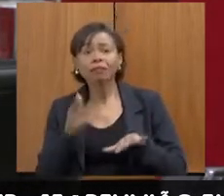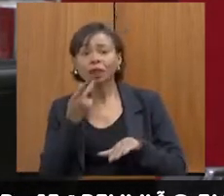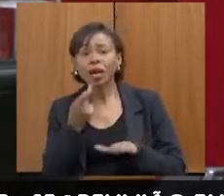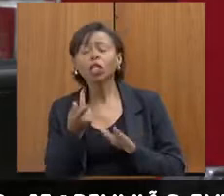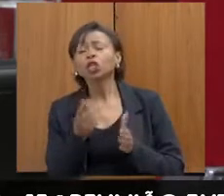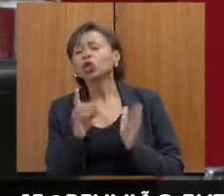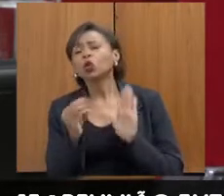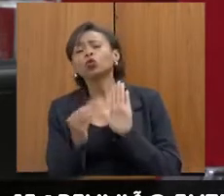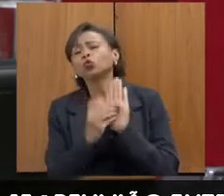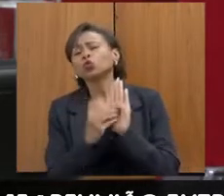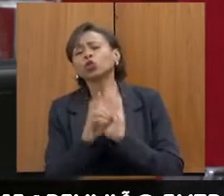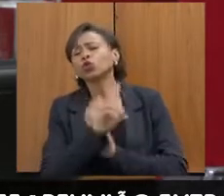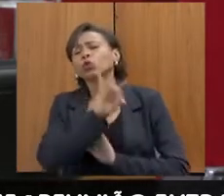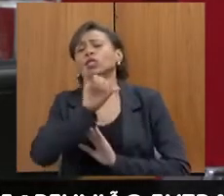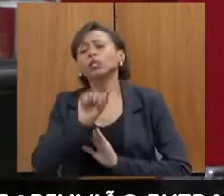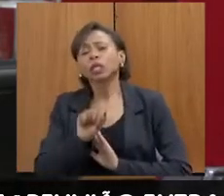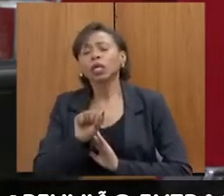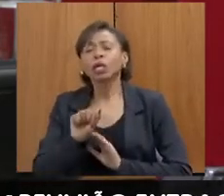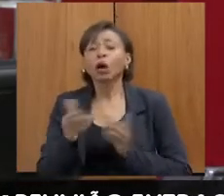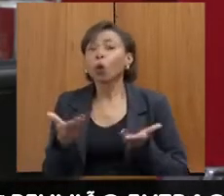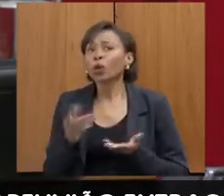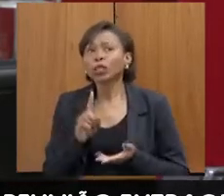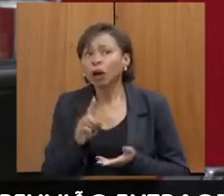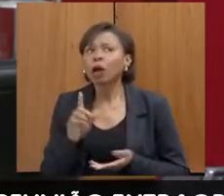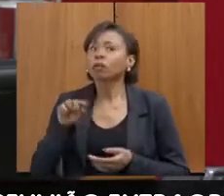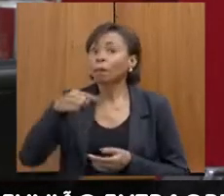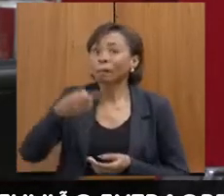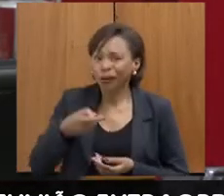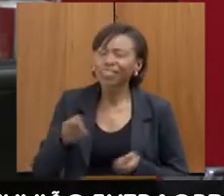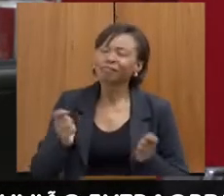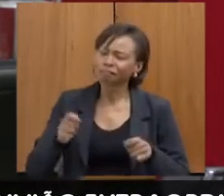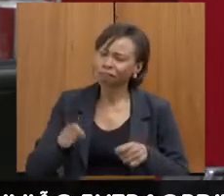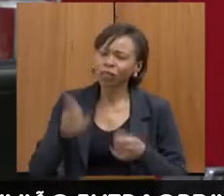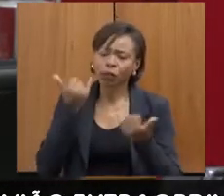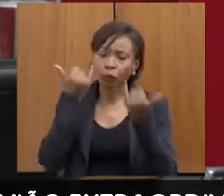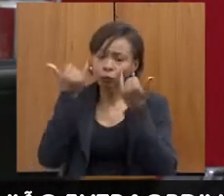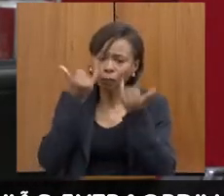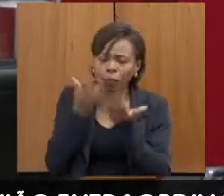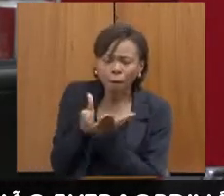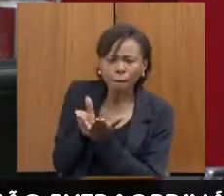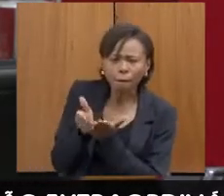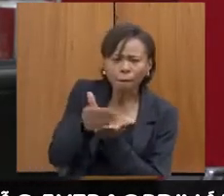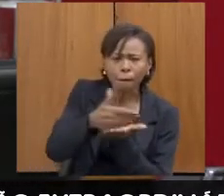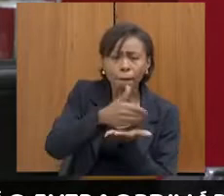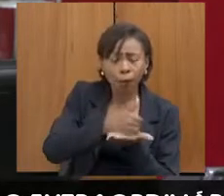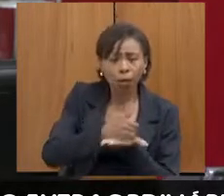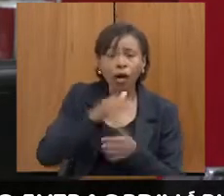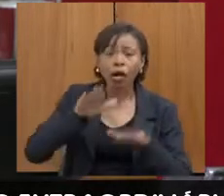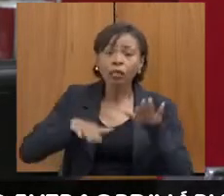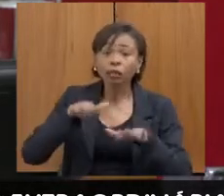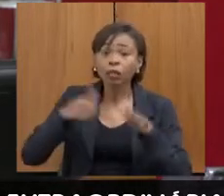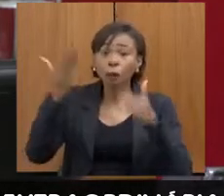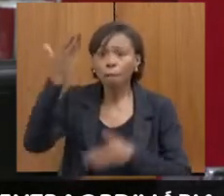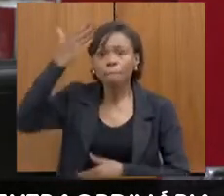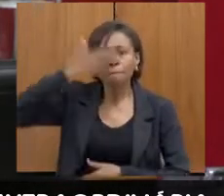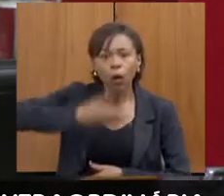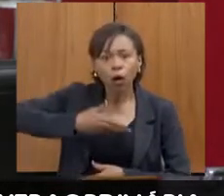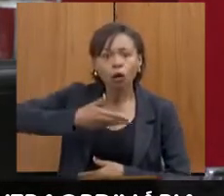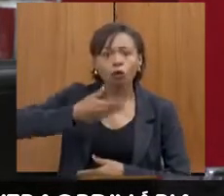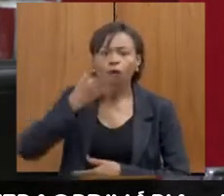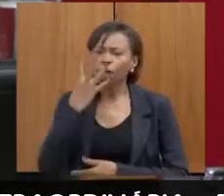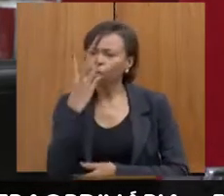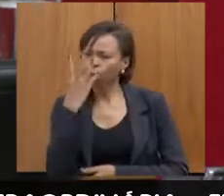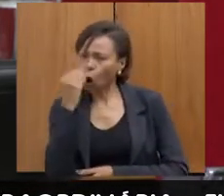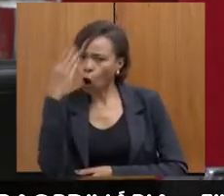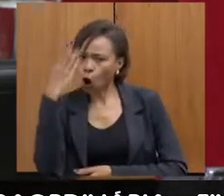sexta. Então, gente presta todas essas informações. Muitas vezes, precisam enviar provas, como prints, fotos, tudo